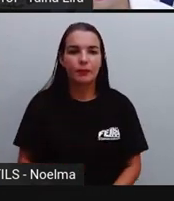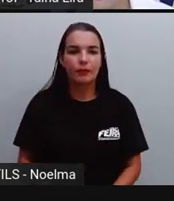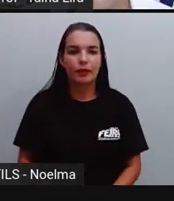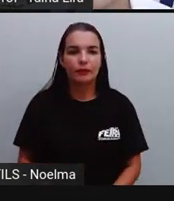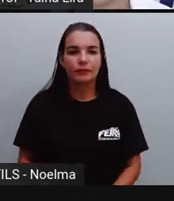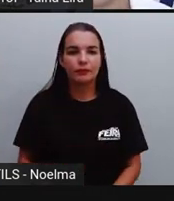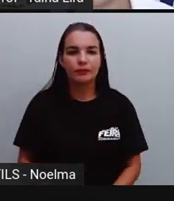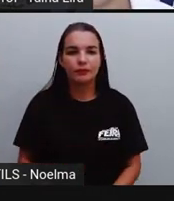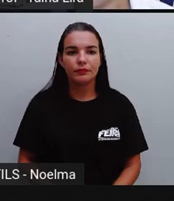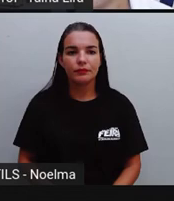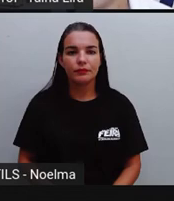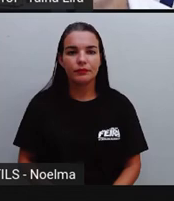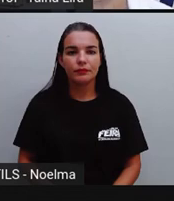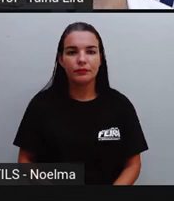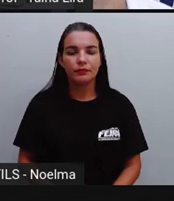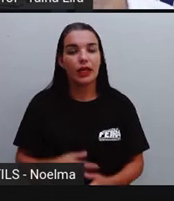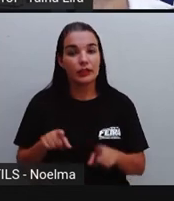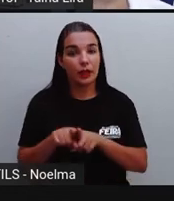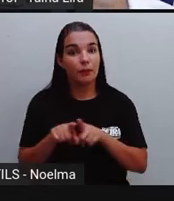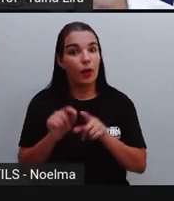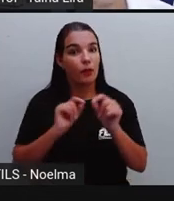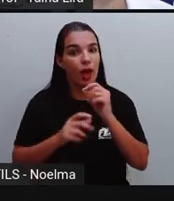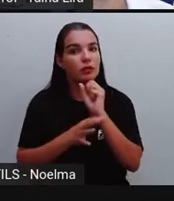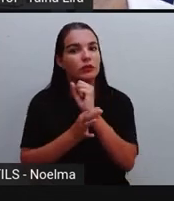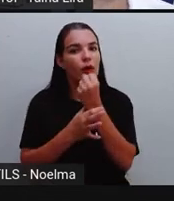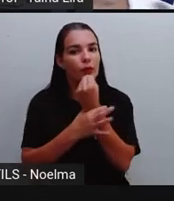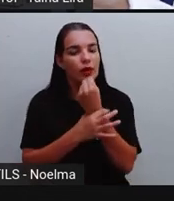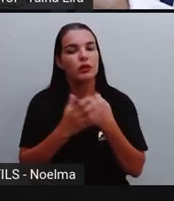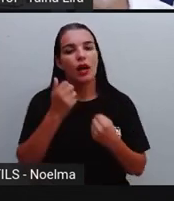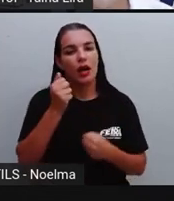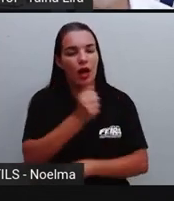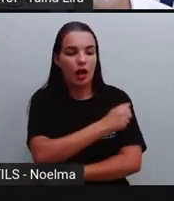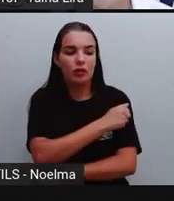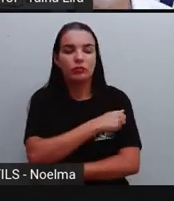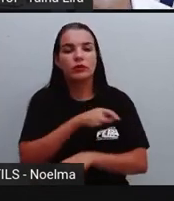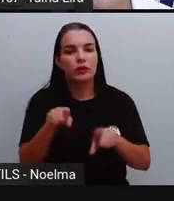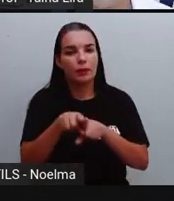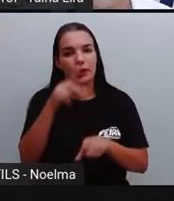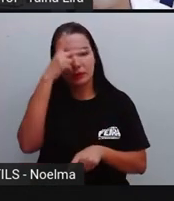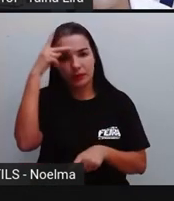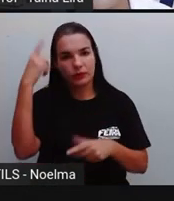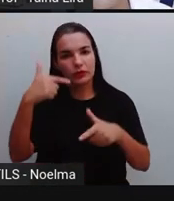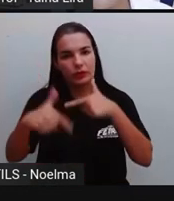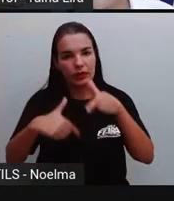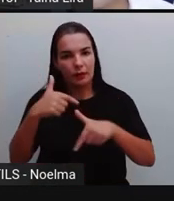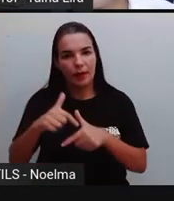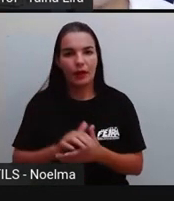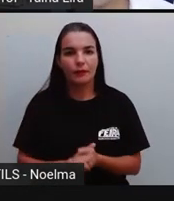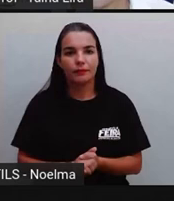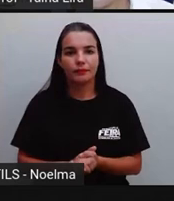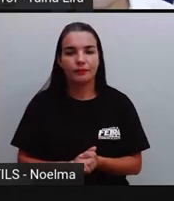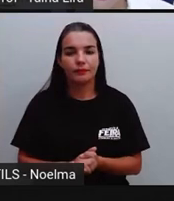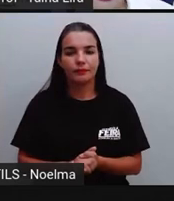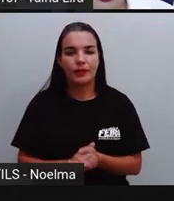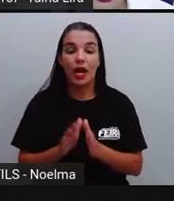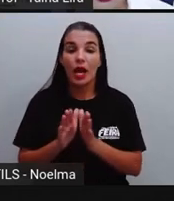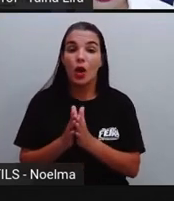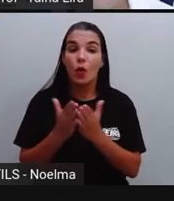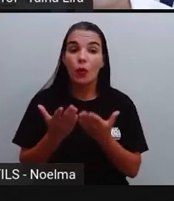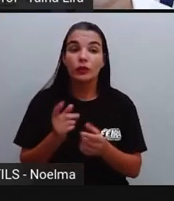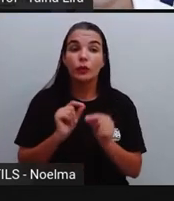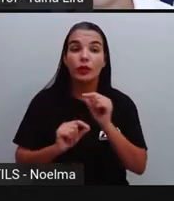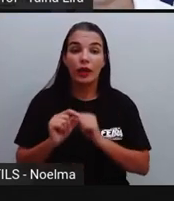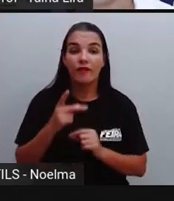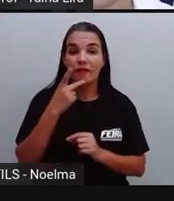garantir aí também a segurança dos alunos e dos funcionários da escola. E quando a gente fala de